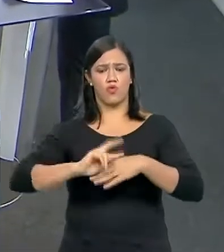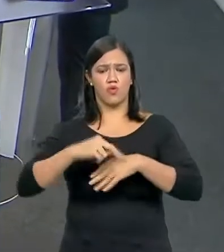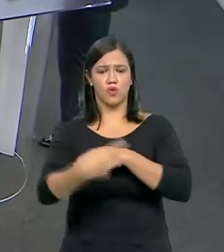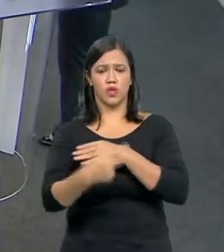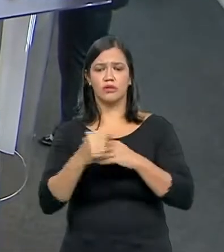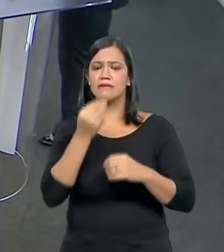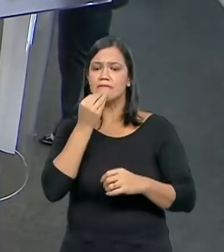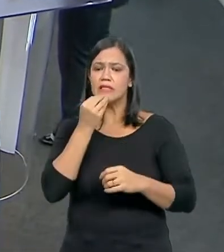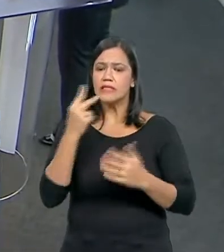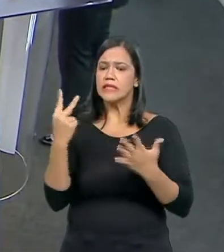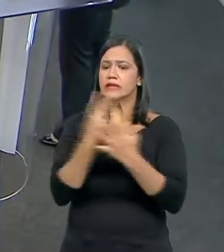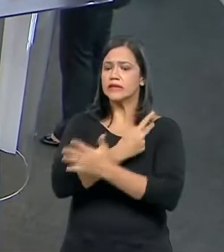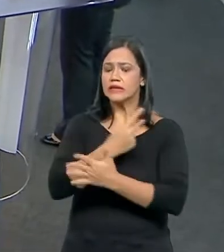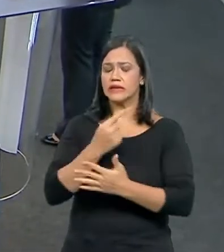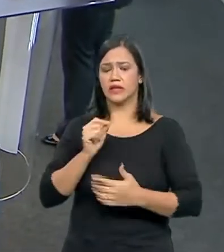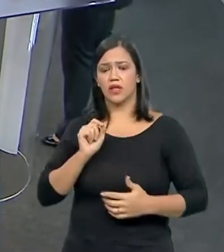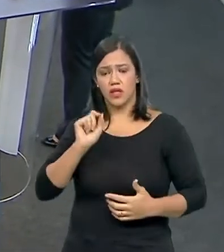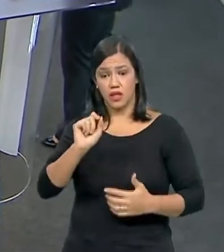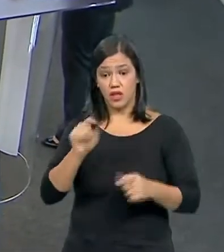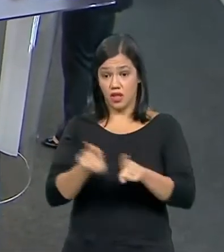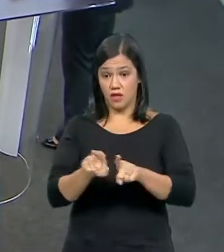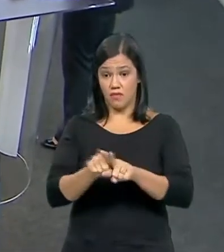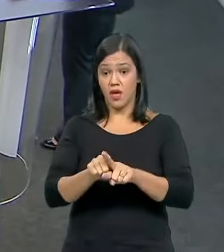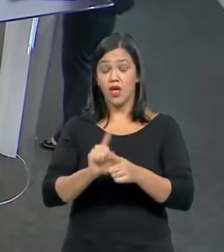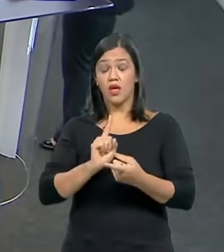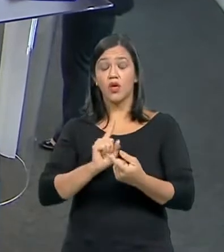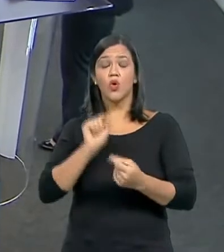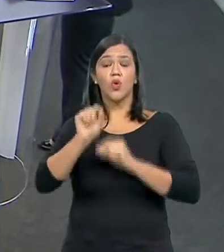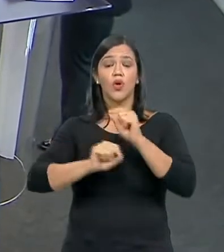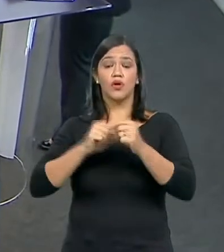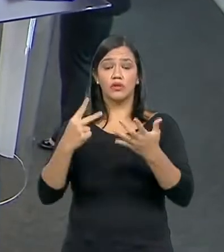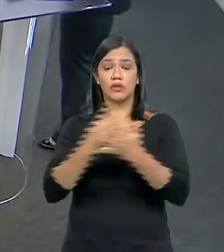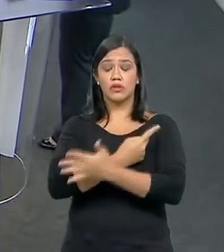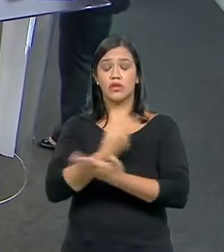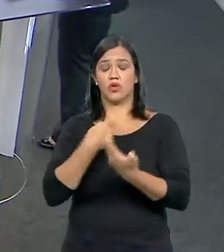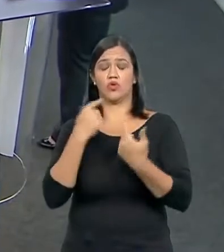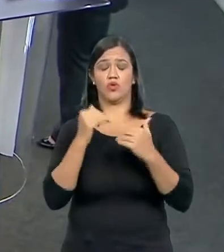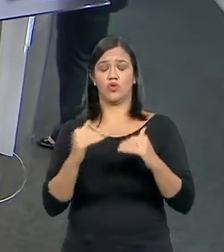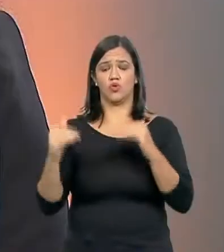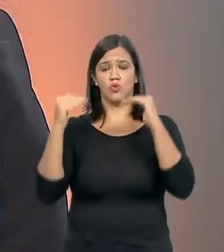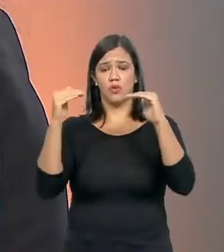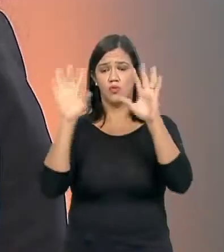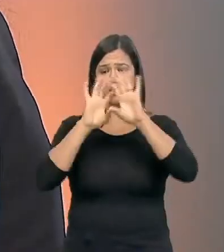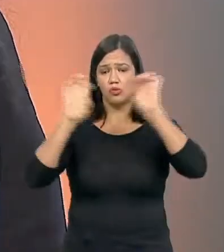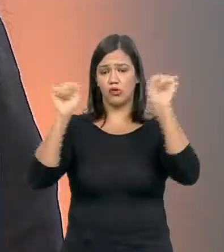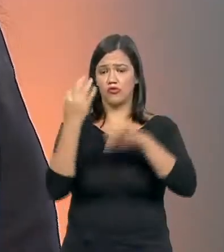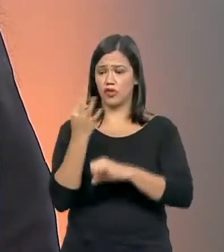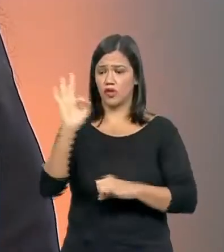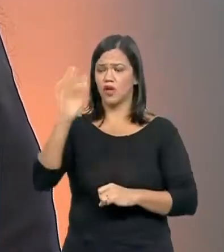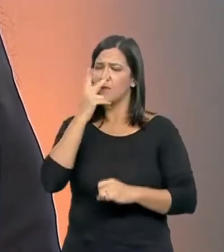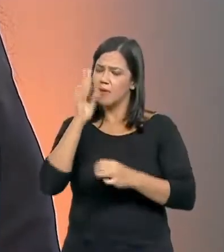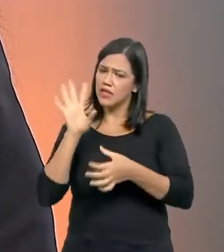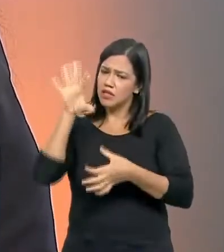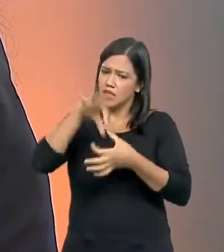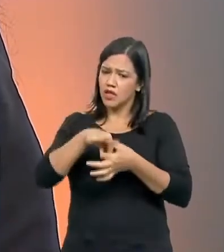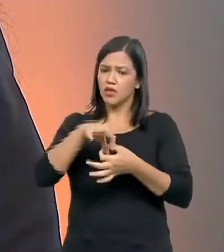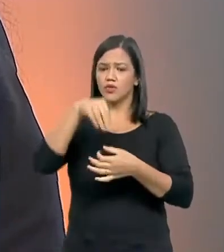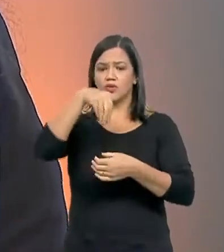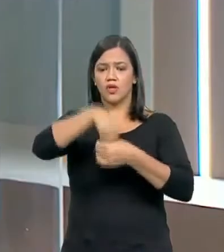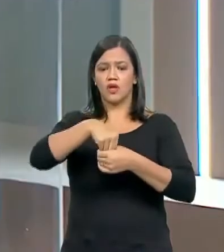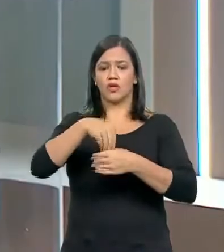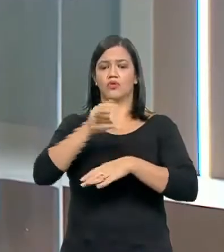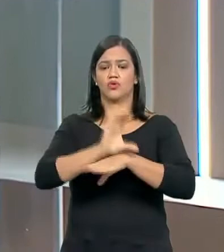ser essas? E se essa postura do Supremo Tribunal Federal, na avaliação do senhor, estava dentro da Constituição ou não?